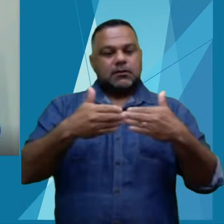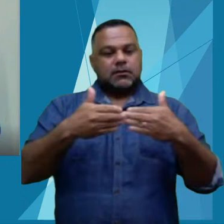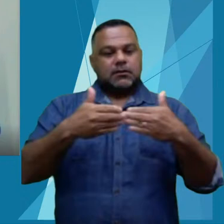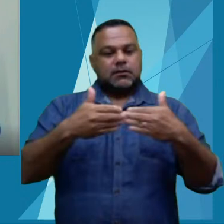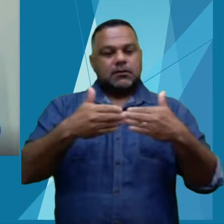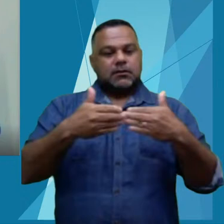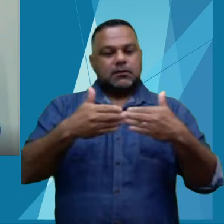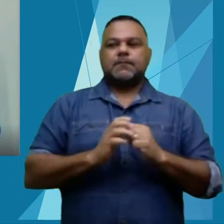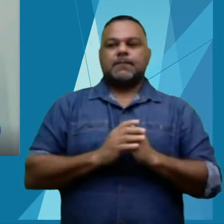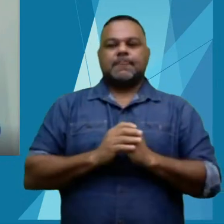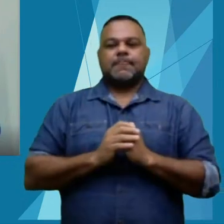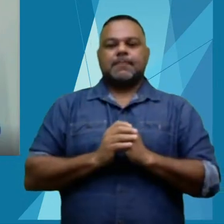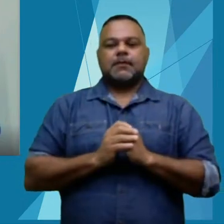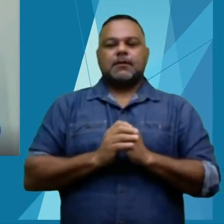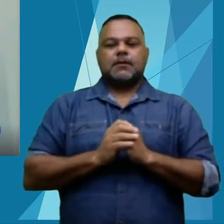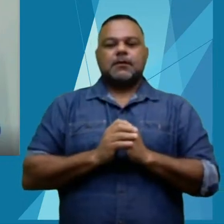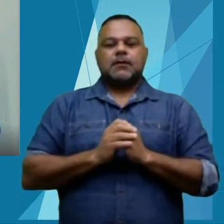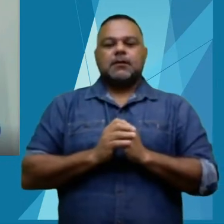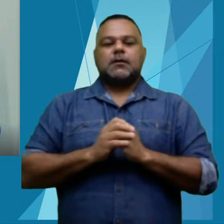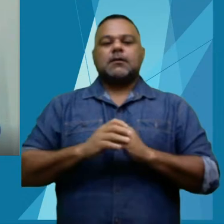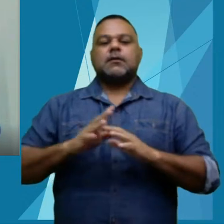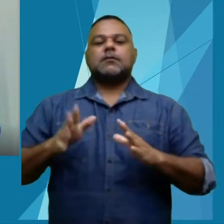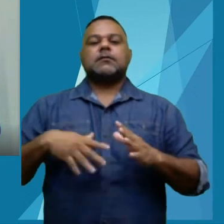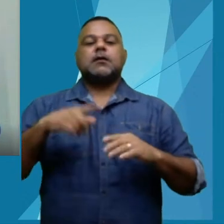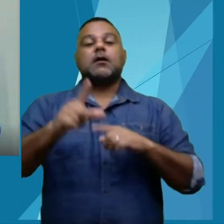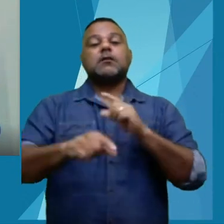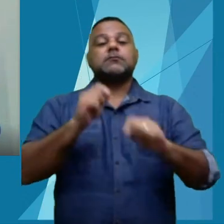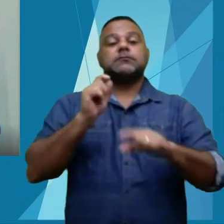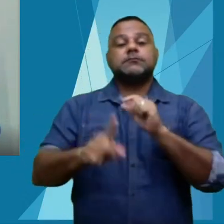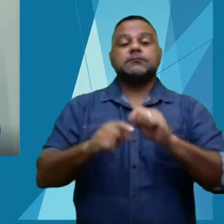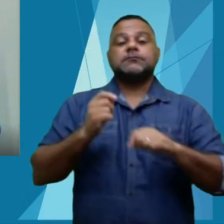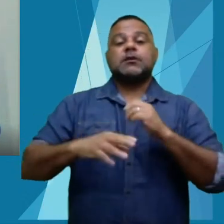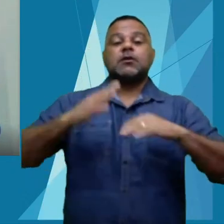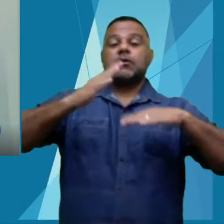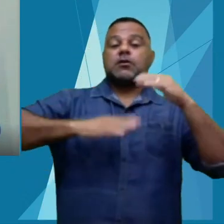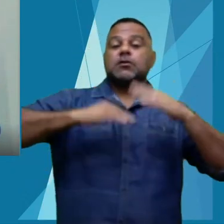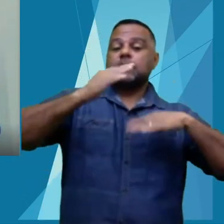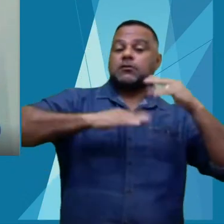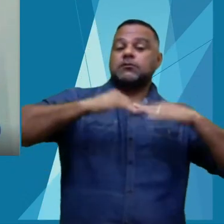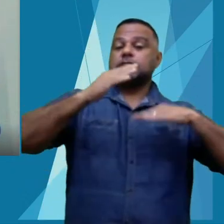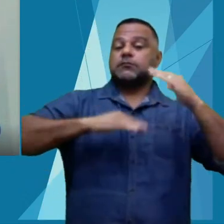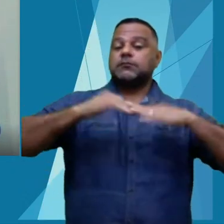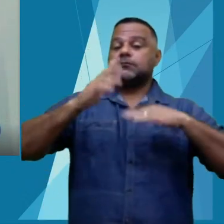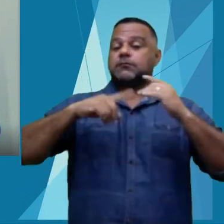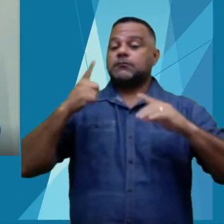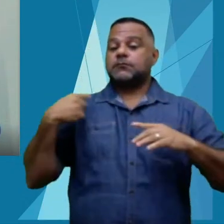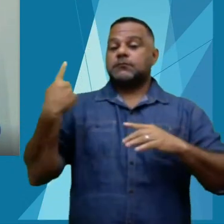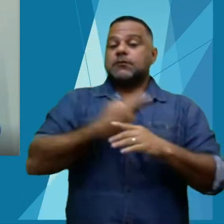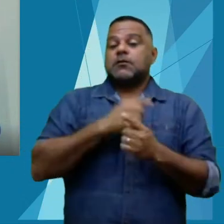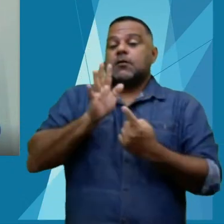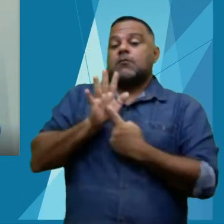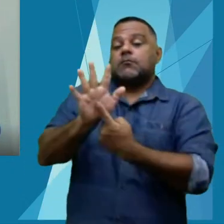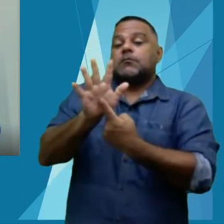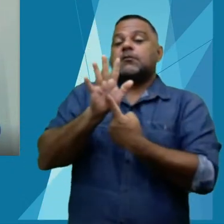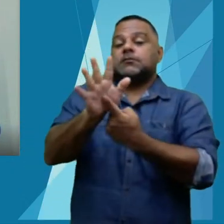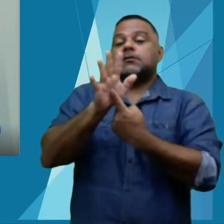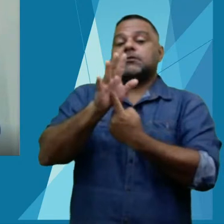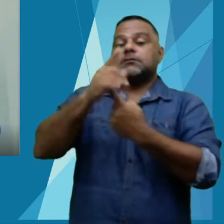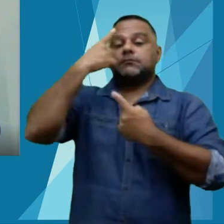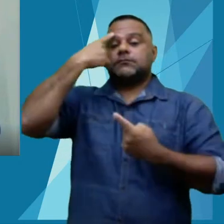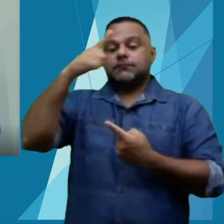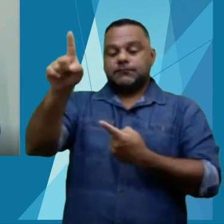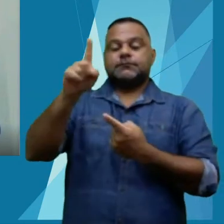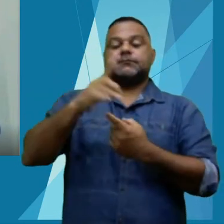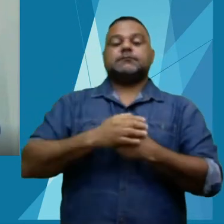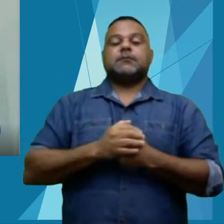o lançamento desses livros. Esse ano, a opção foi para que os nossos servidores pudessem apresentar as suas obras. Eu também,